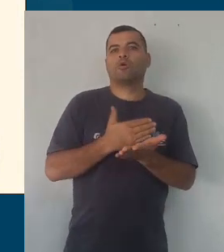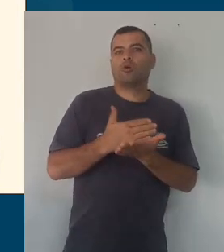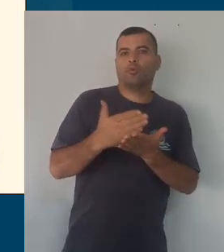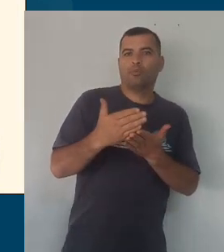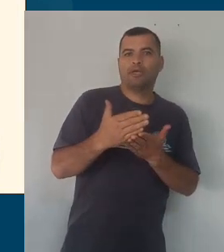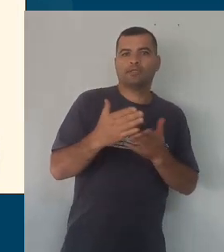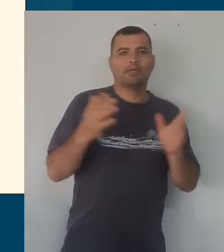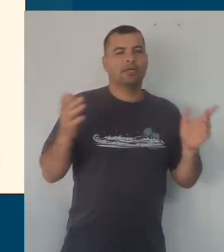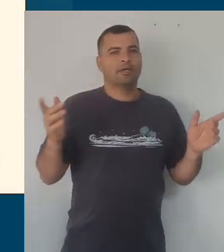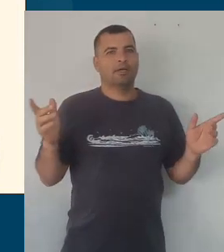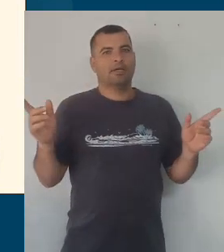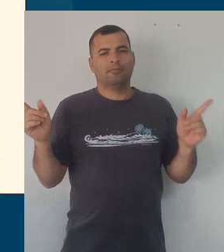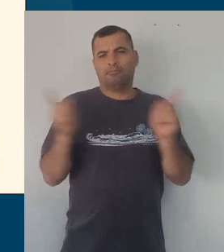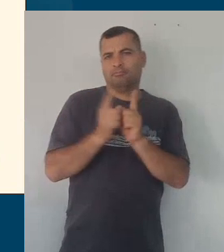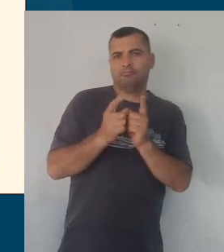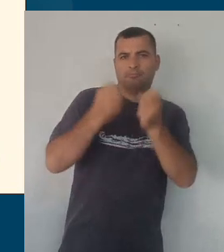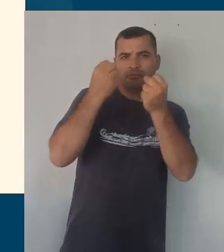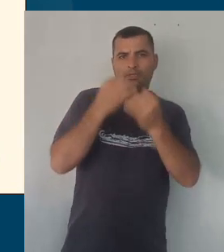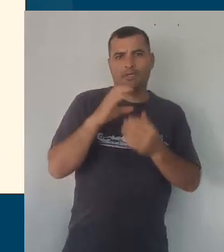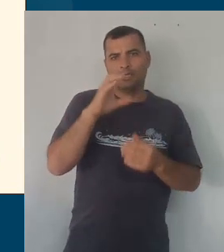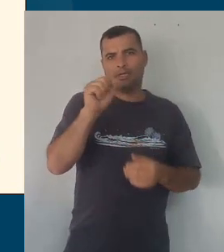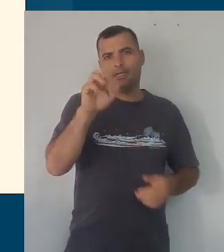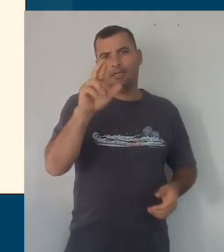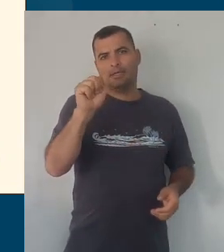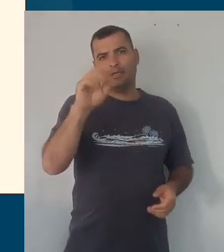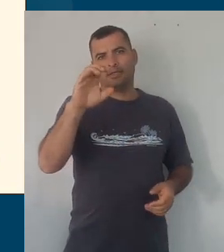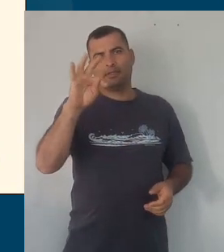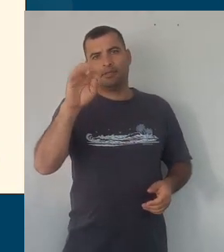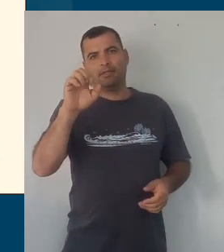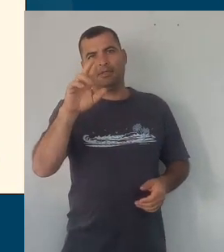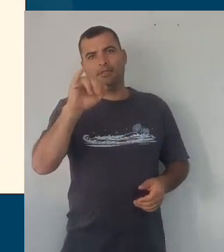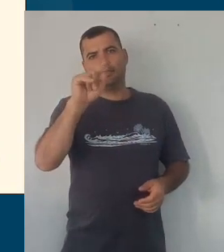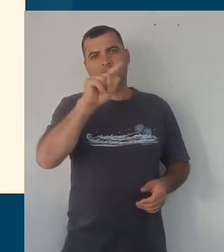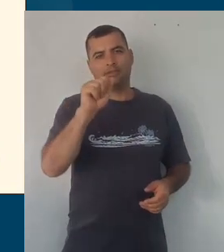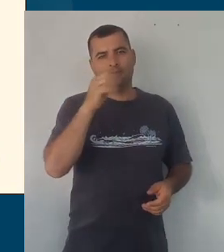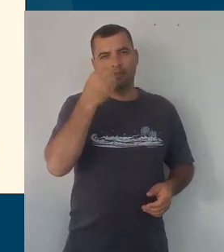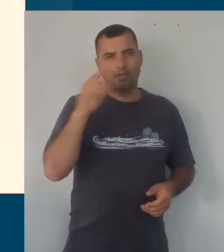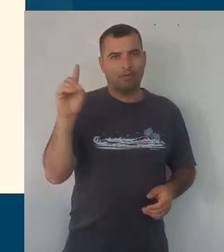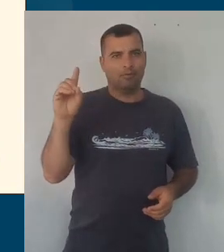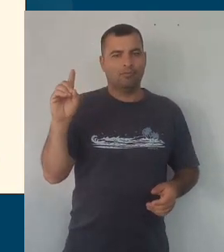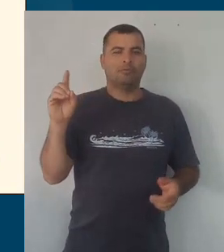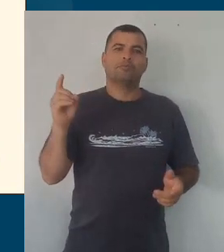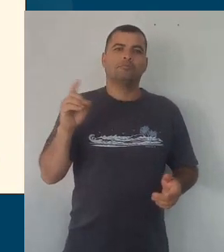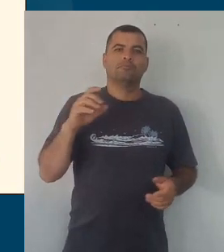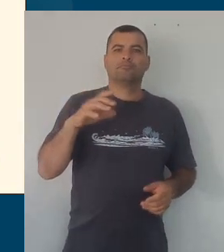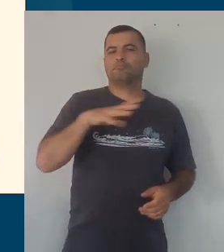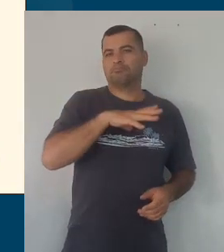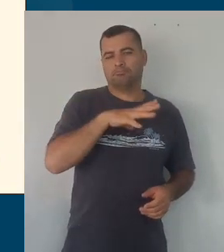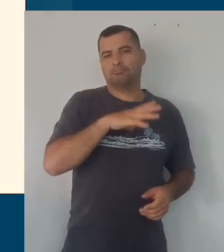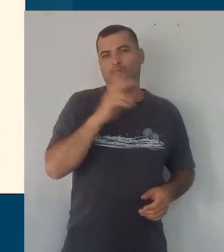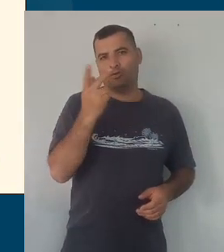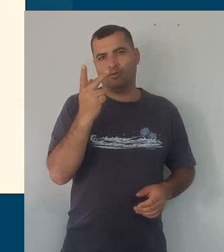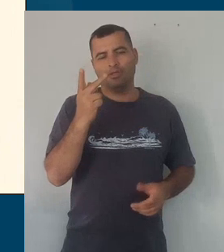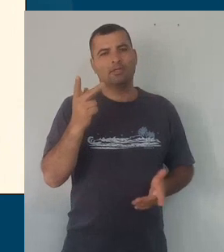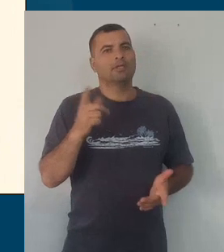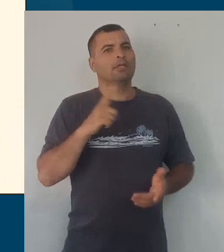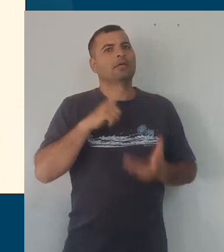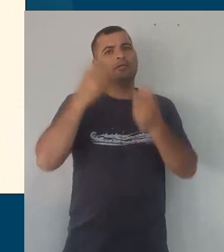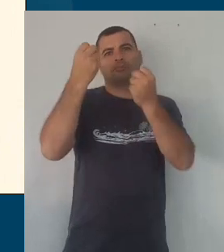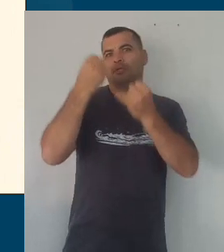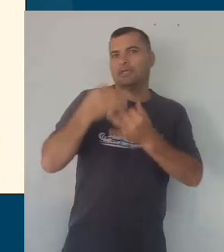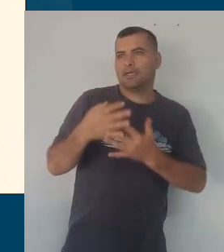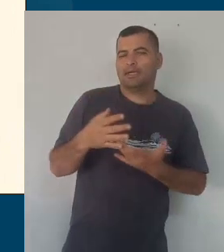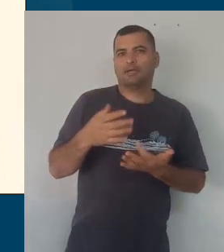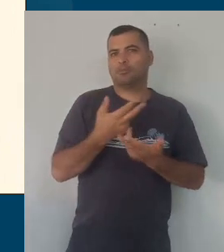começa com uma breve caracterização do município, ela é muito breve mesmo, porque nós poderíamos contar,